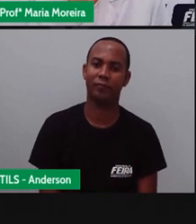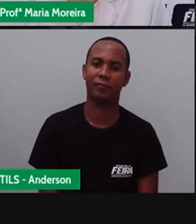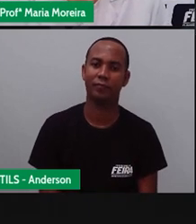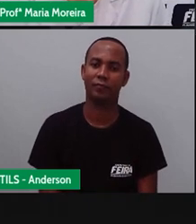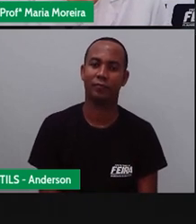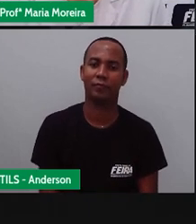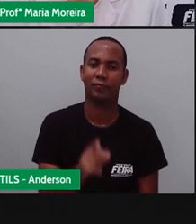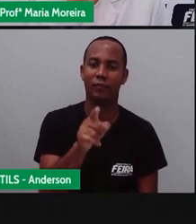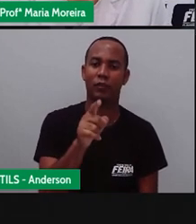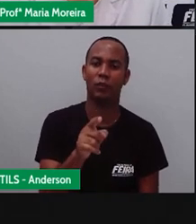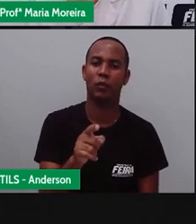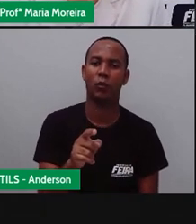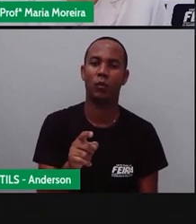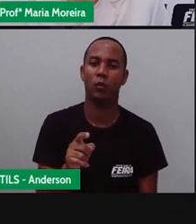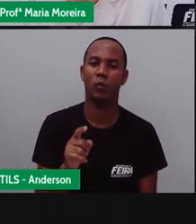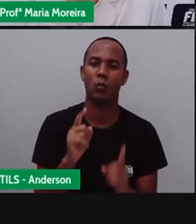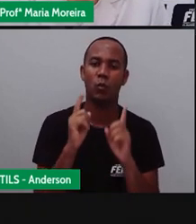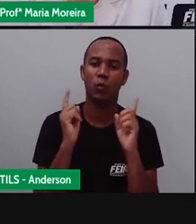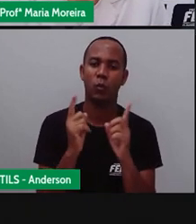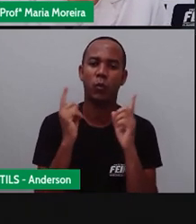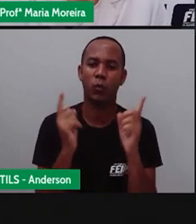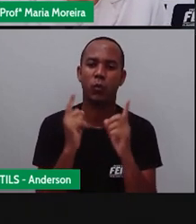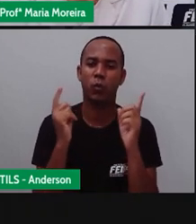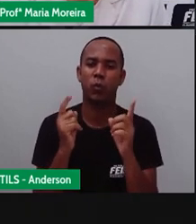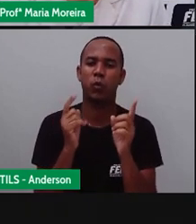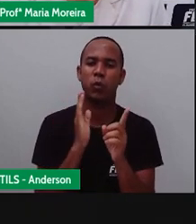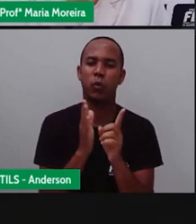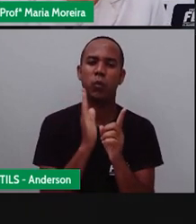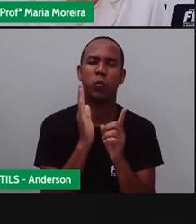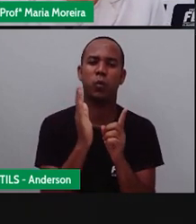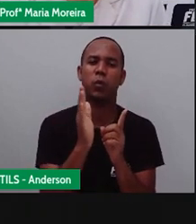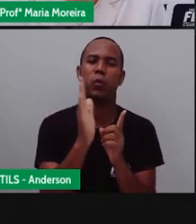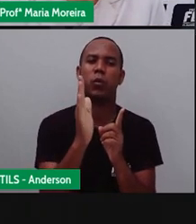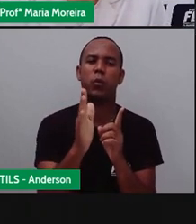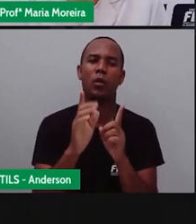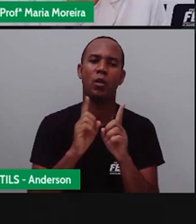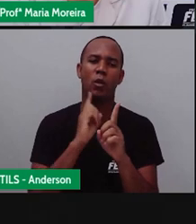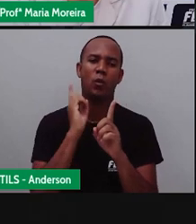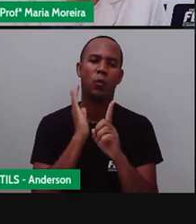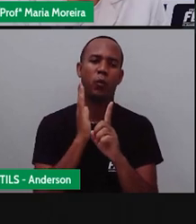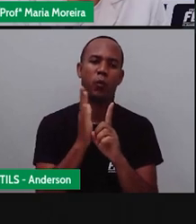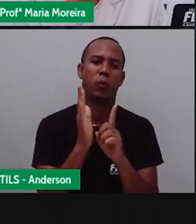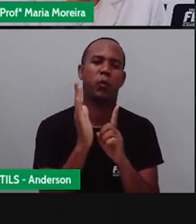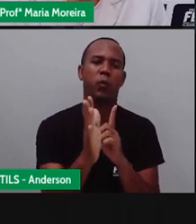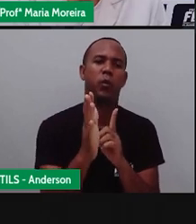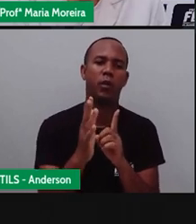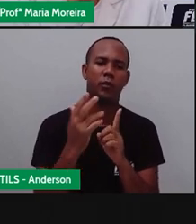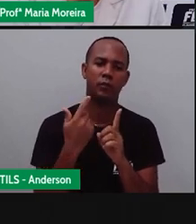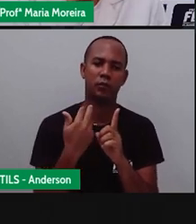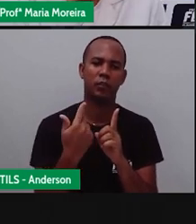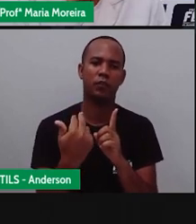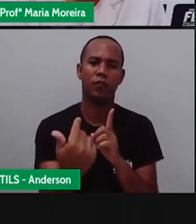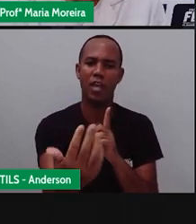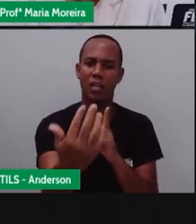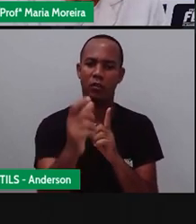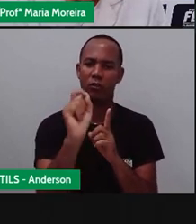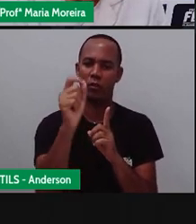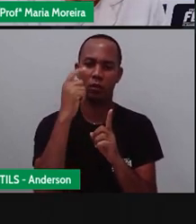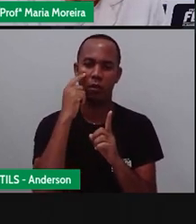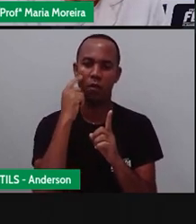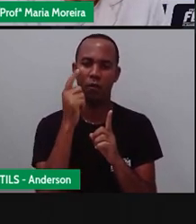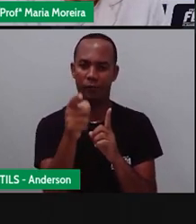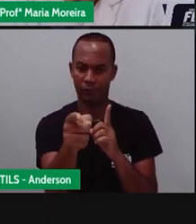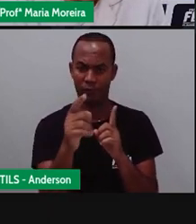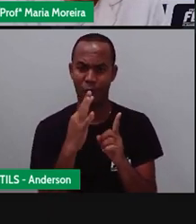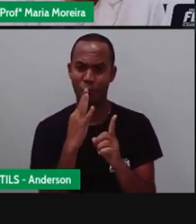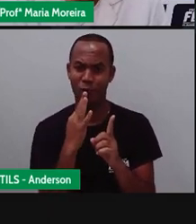O trem, né? É um meio de transporte no qual uma locomotiva puxa vários vagões. A locomotiva é essa parte aqui da